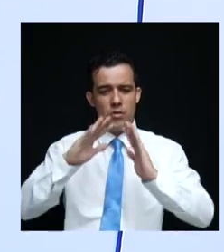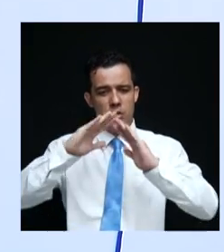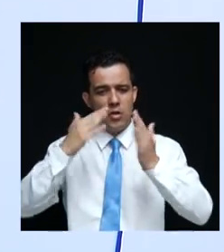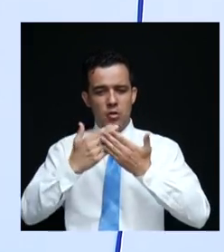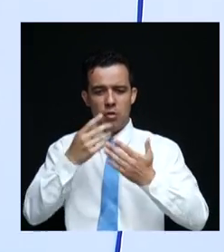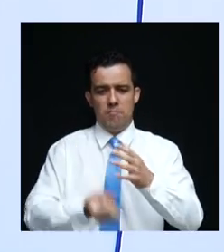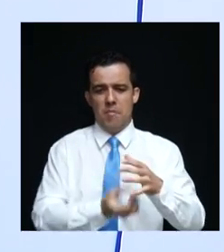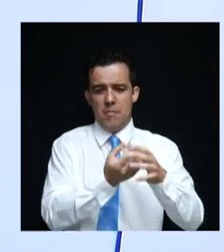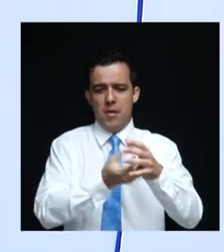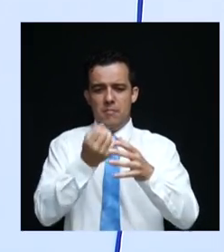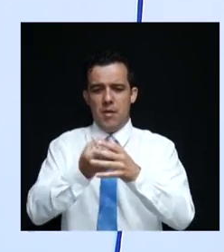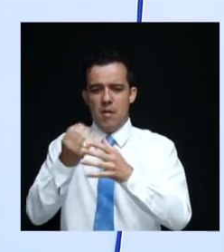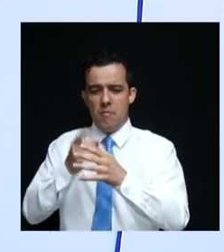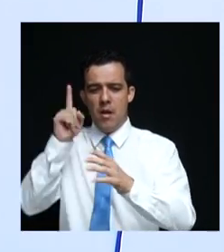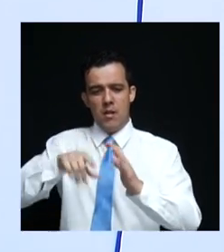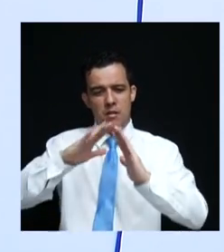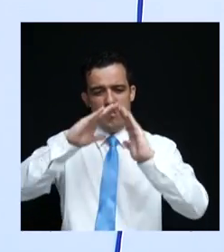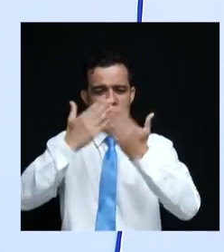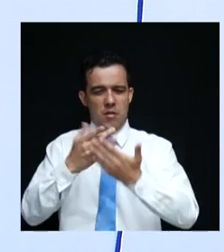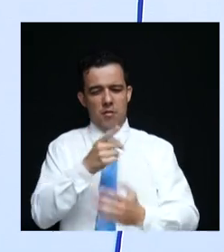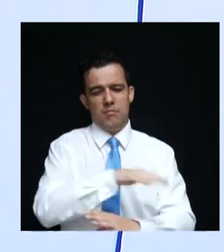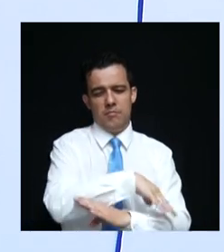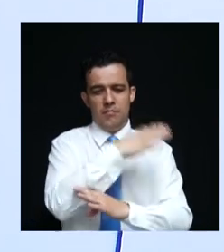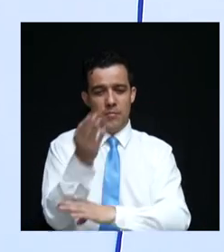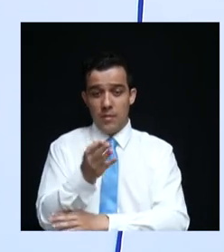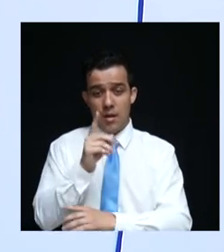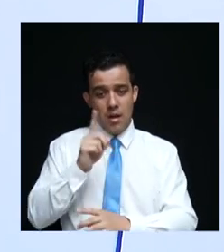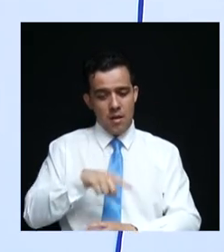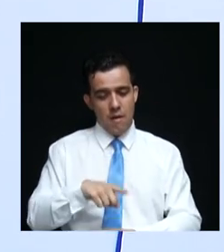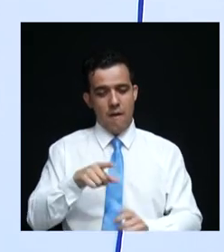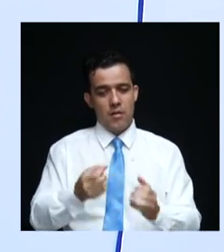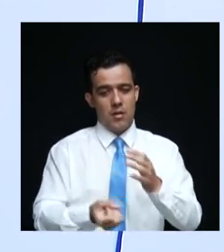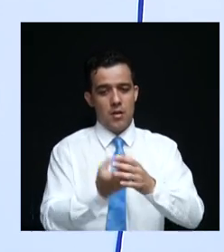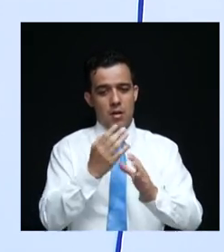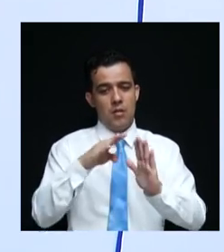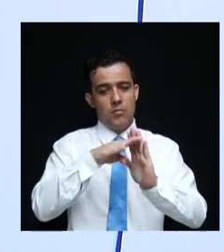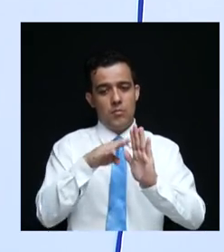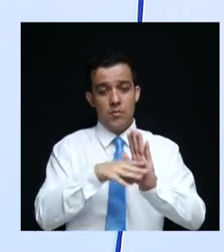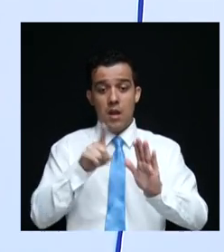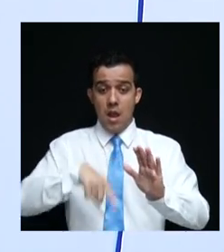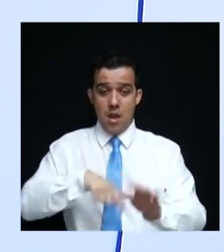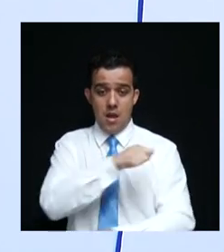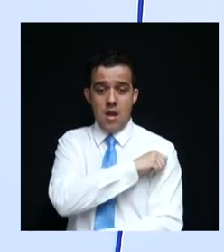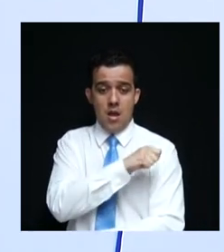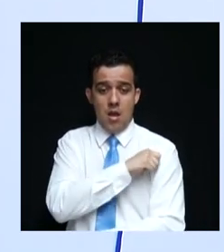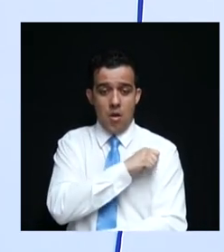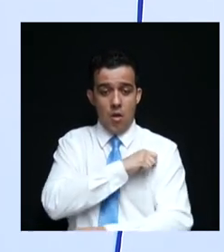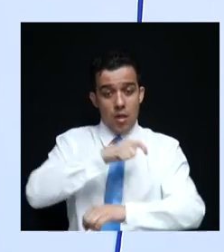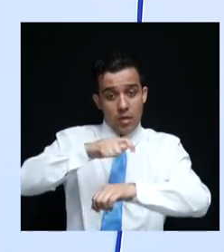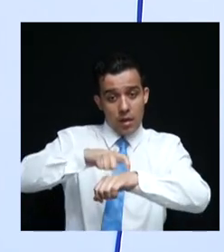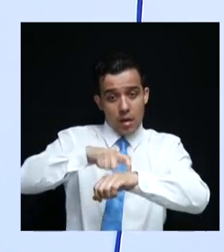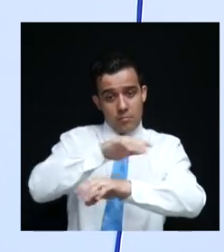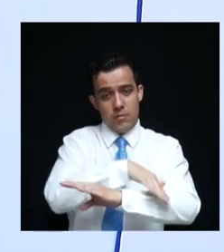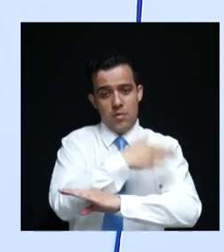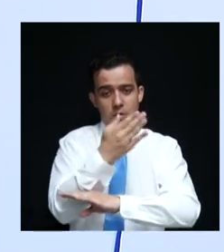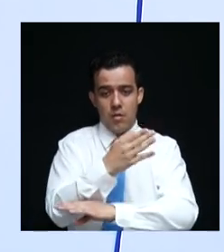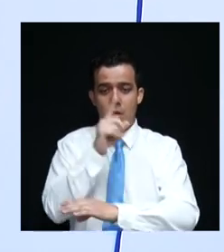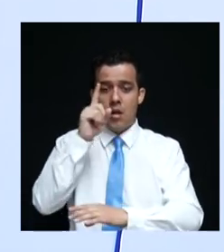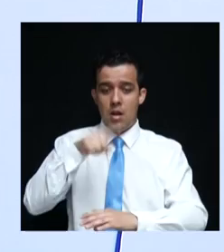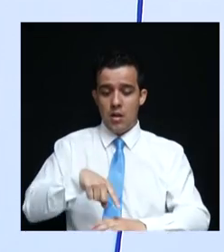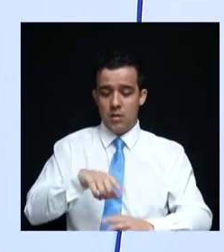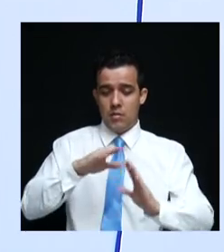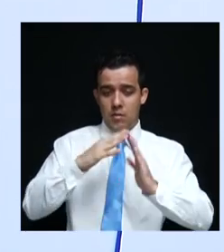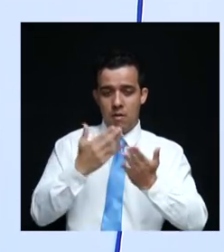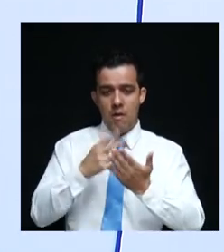noite para o dia se tornarem de ensino em tempo integral. Nós vamos criar o programa Aluno em Tempo Integral. O Estado vai comprar serviços de